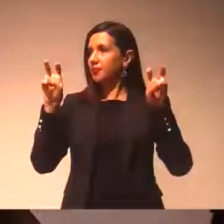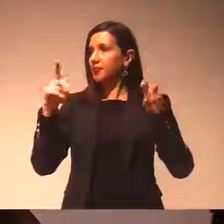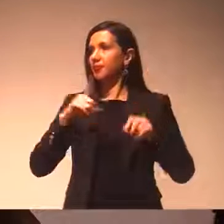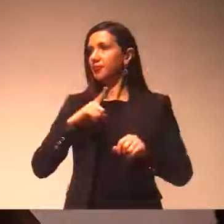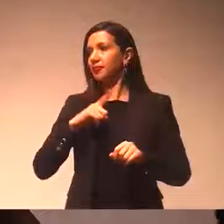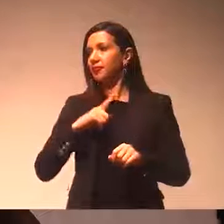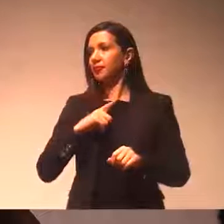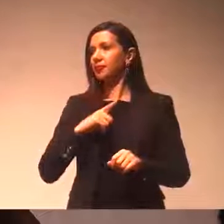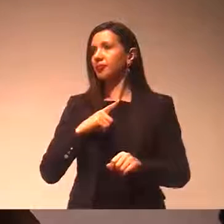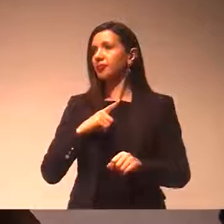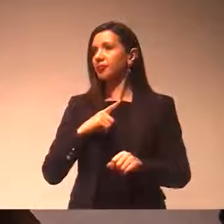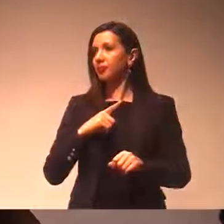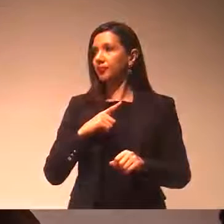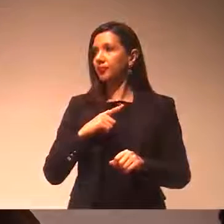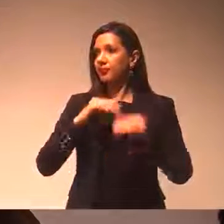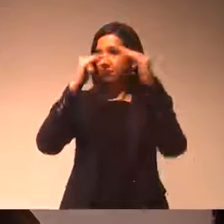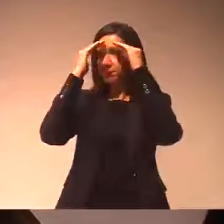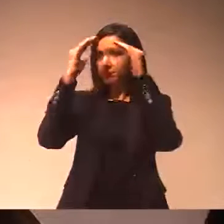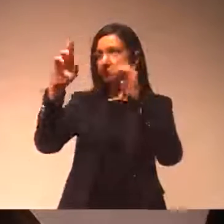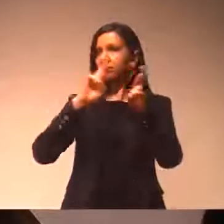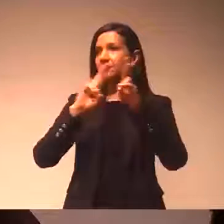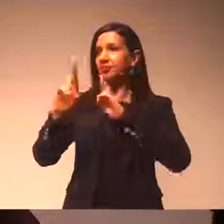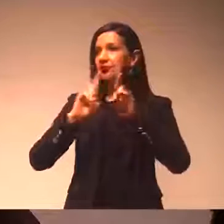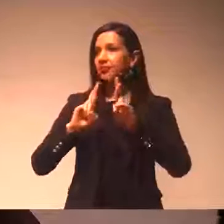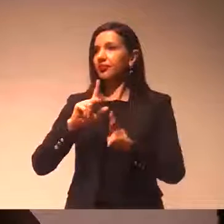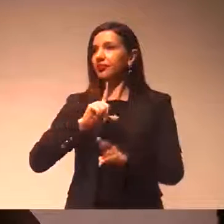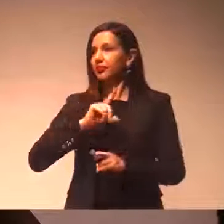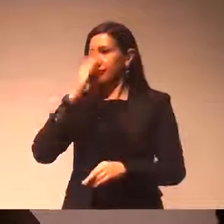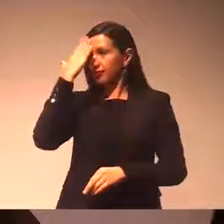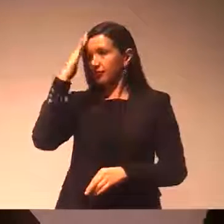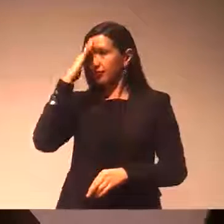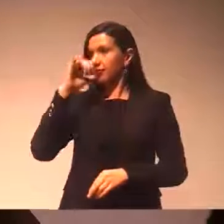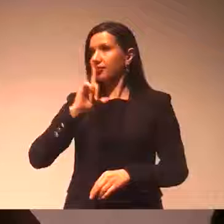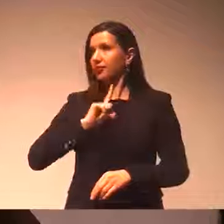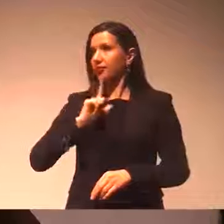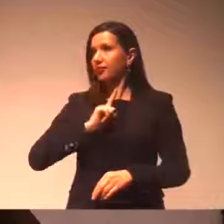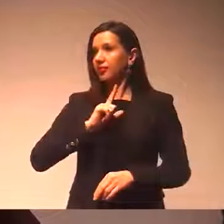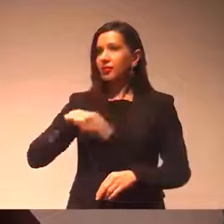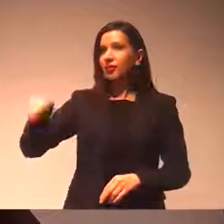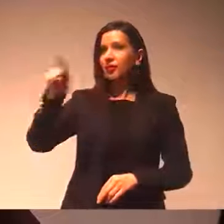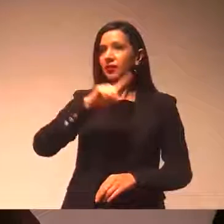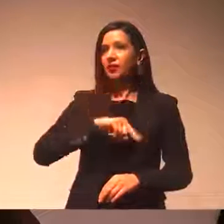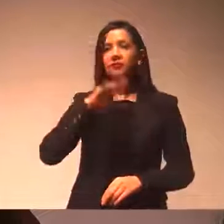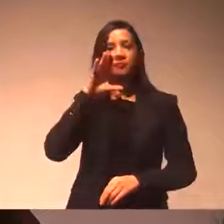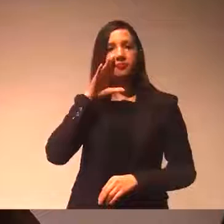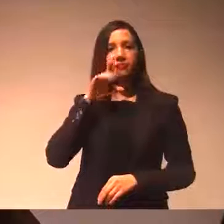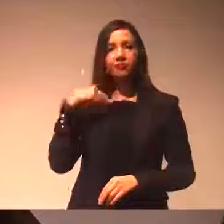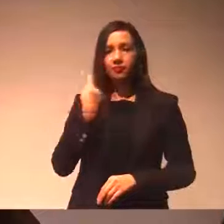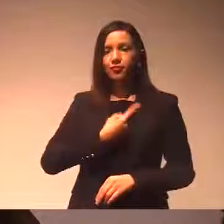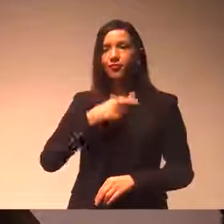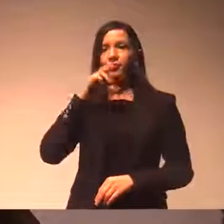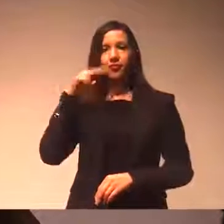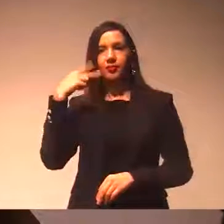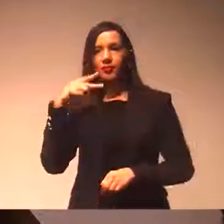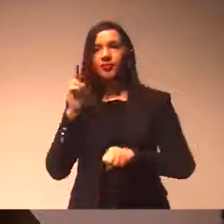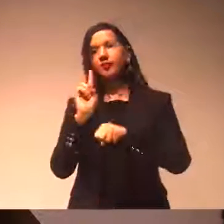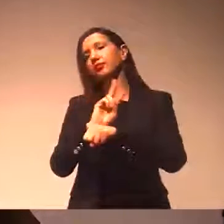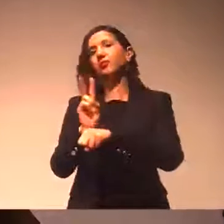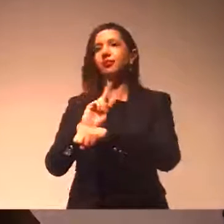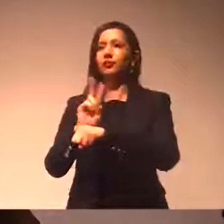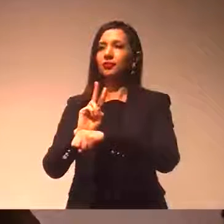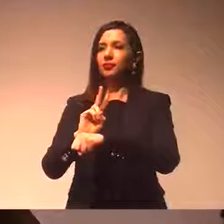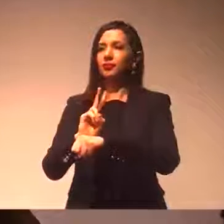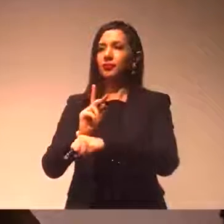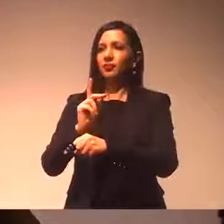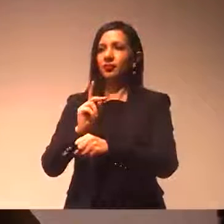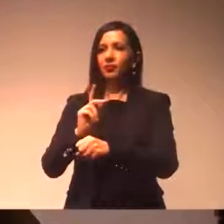que responder. Entendo que o legislativo tem a função de fiscalizar, função constitucional, função